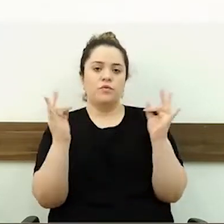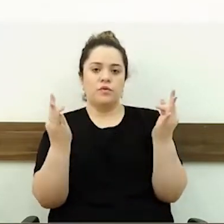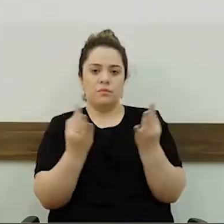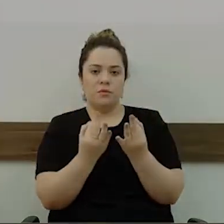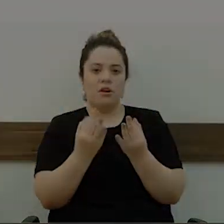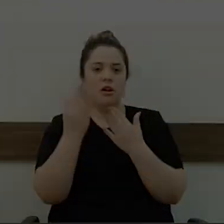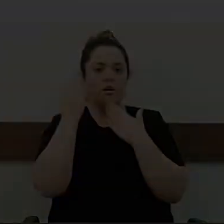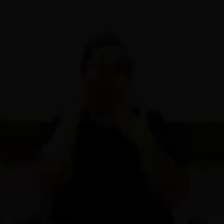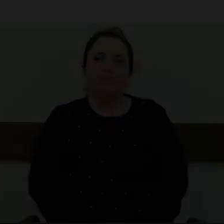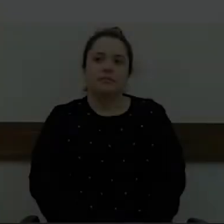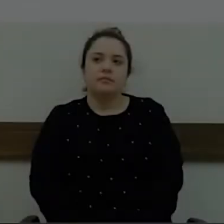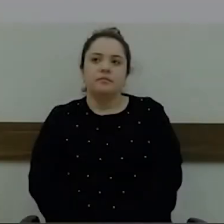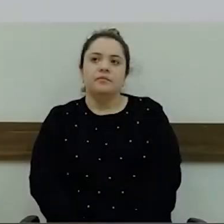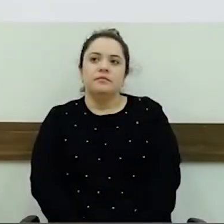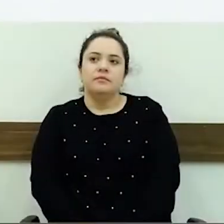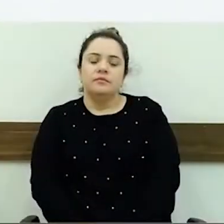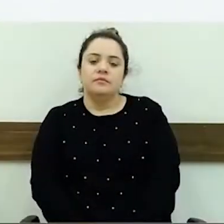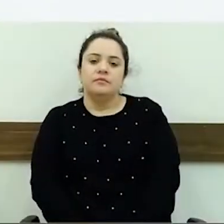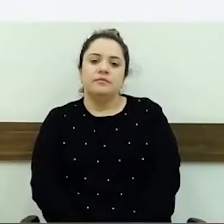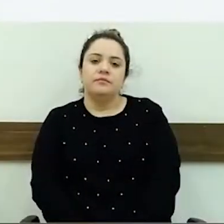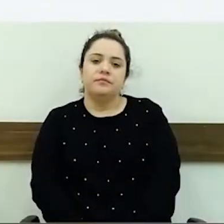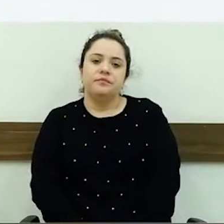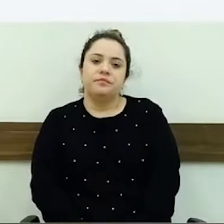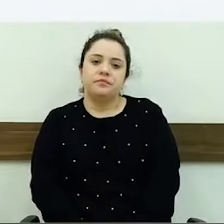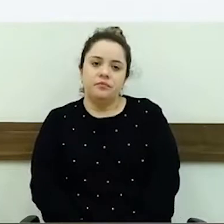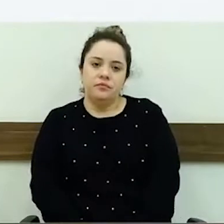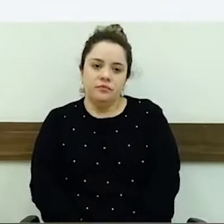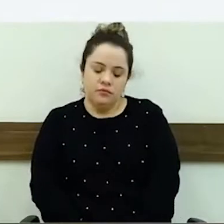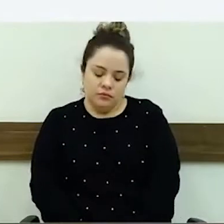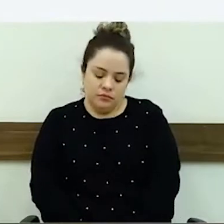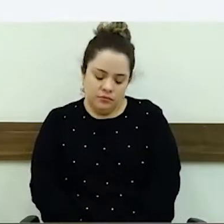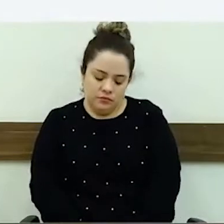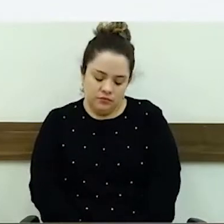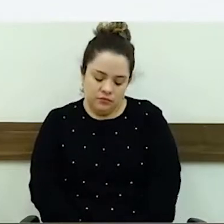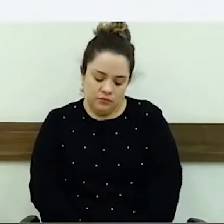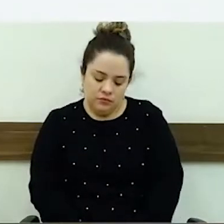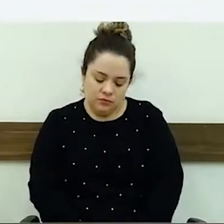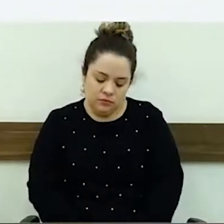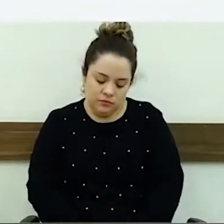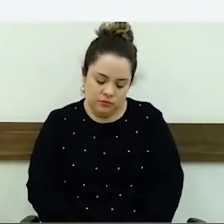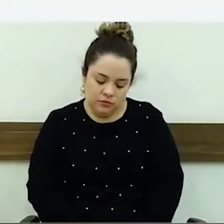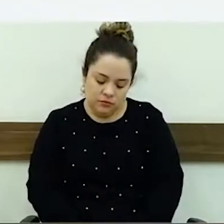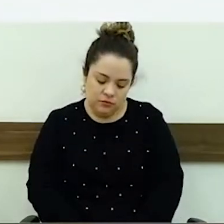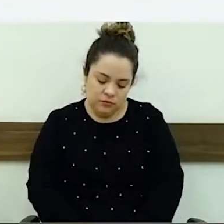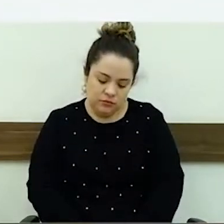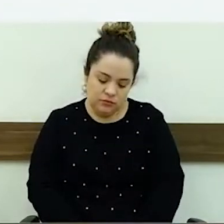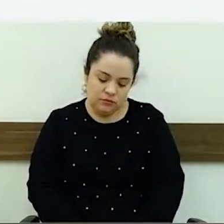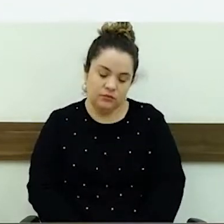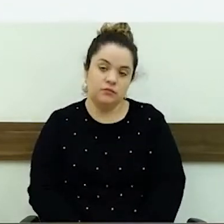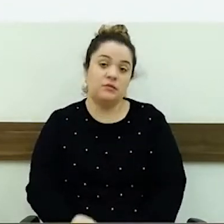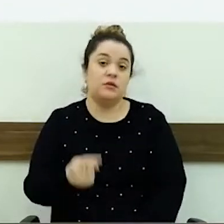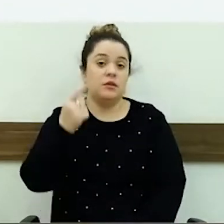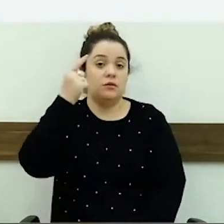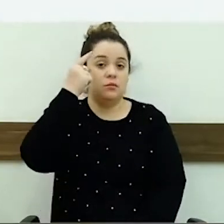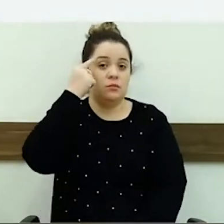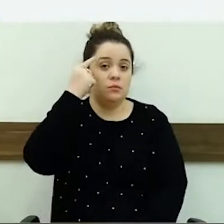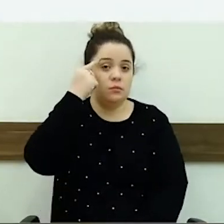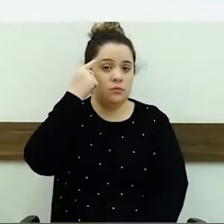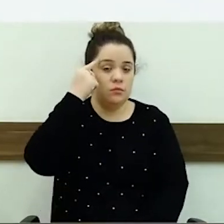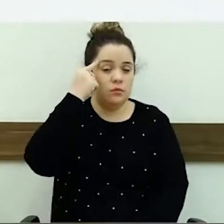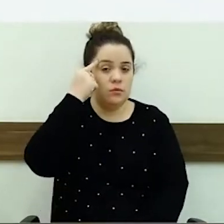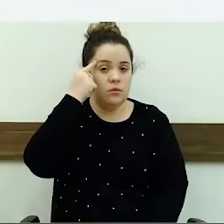Obrigada. Penso que a maioria de nós, hoje pela manhã, fomos tomados por